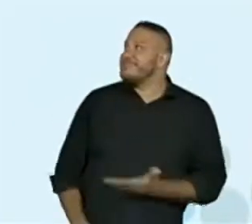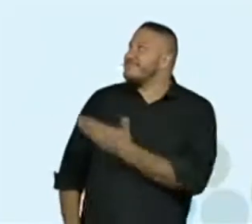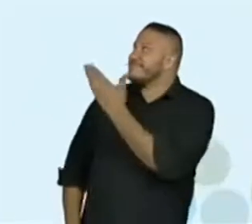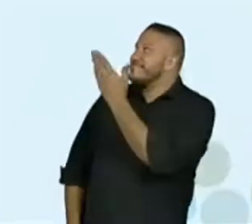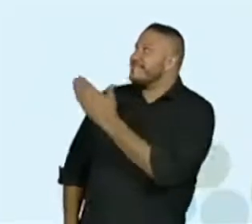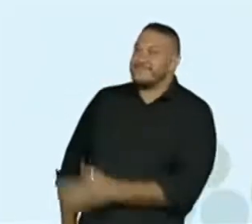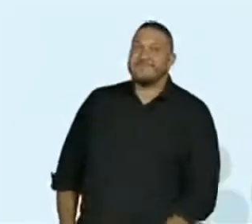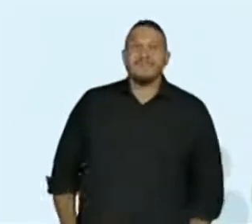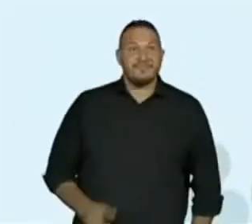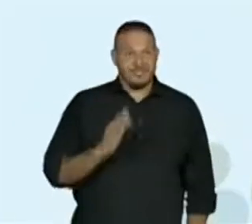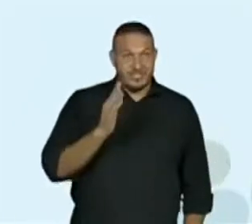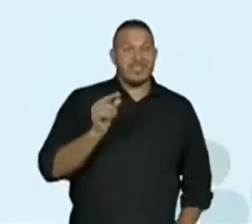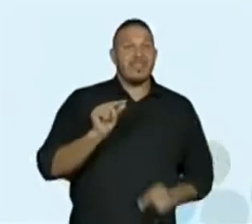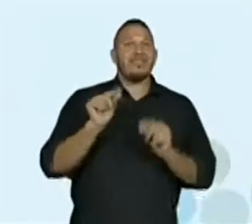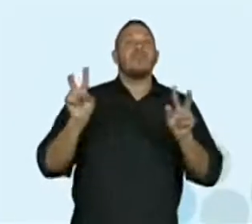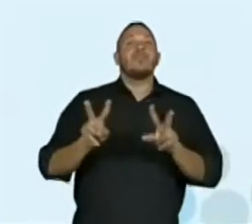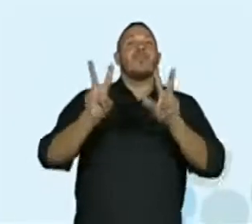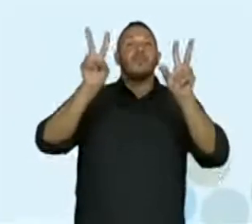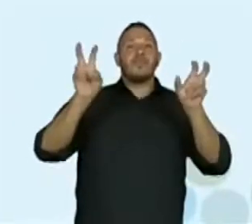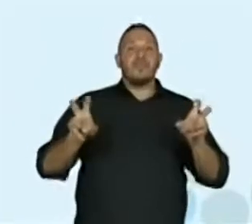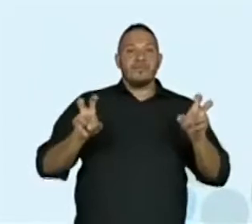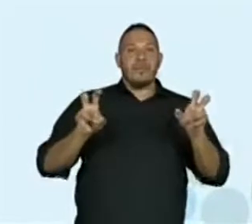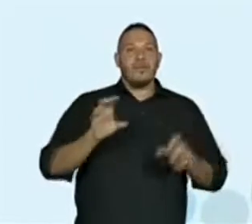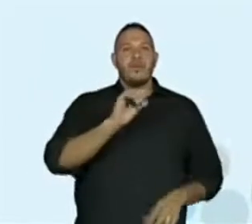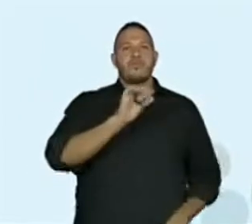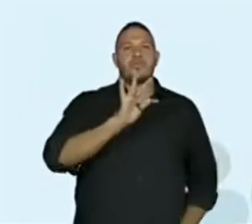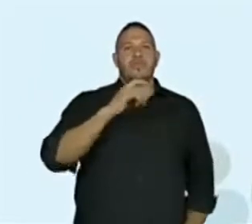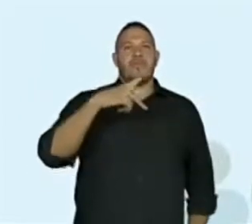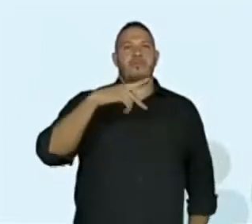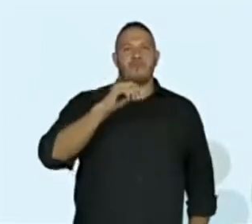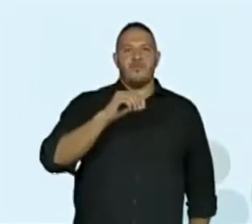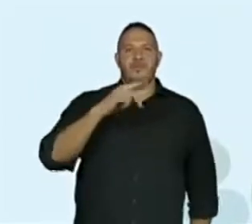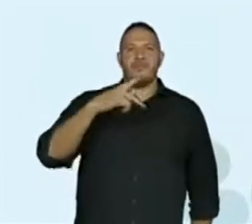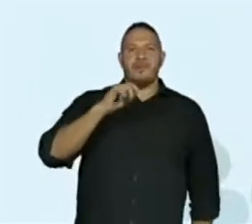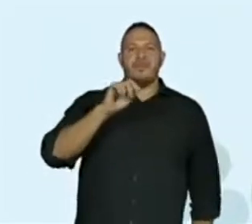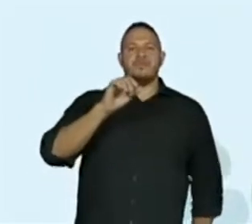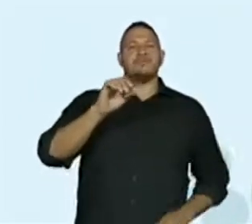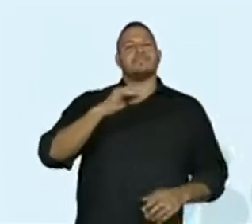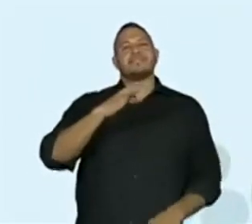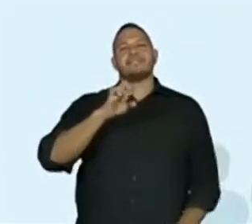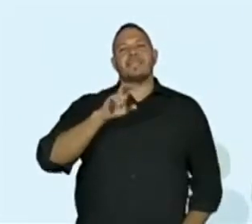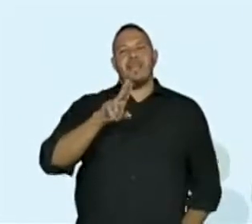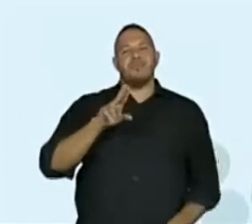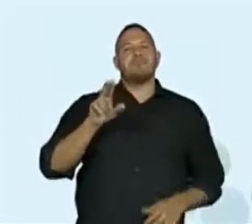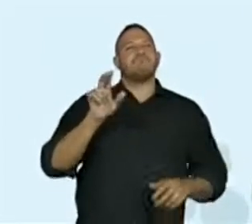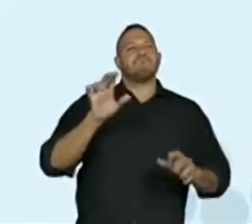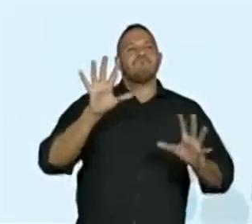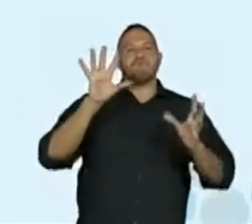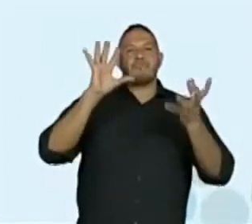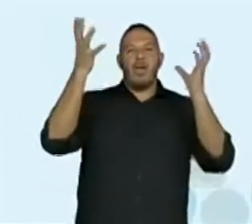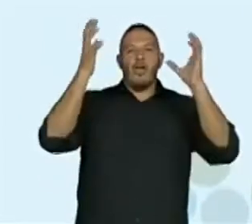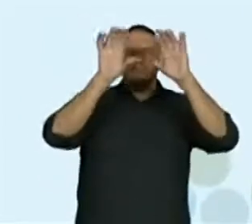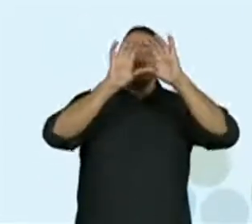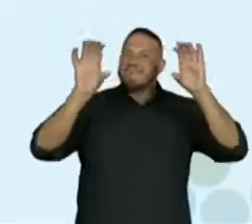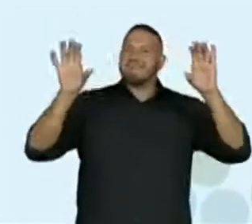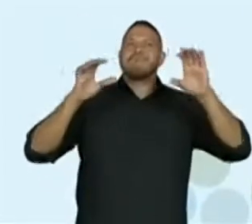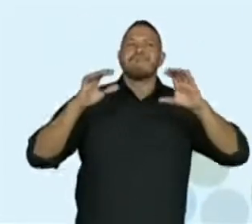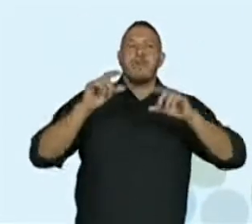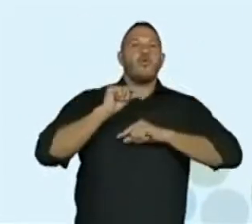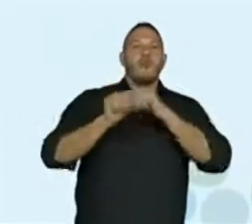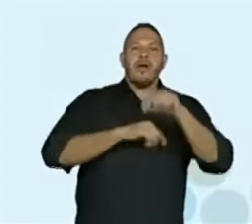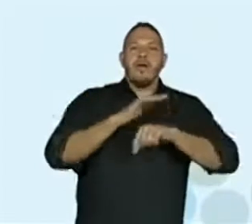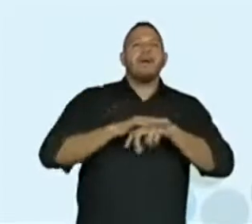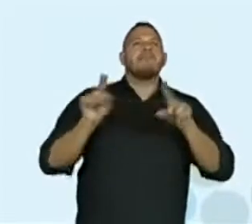Já temos aí, o título da nossa aula é O Tempo pelo Céu. A habilidade do currículo paulista é